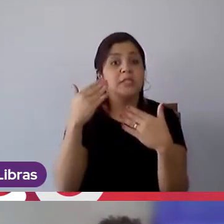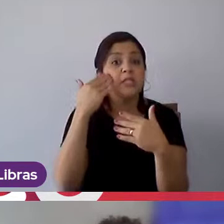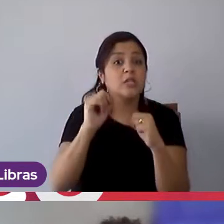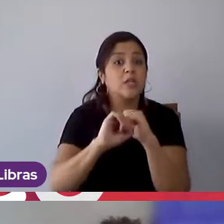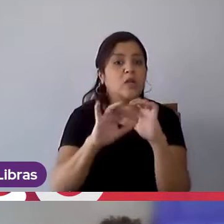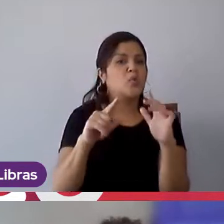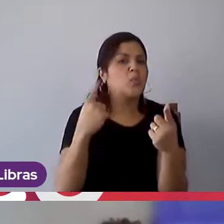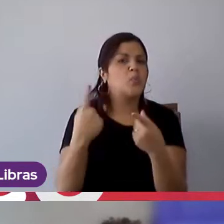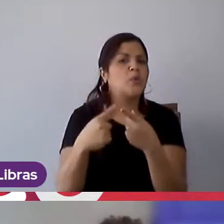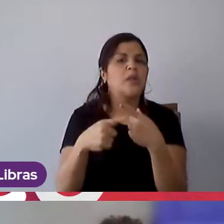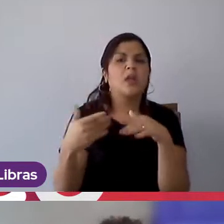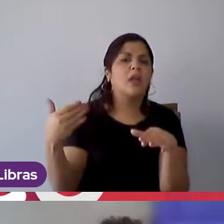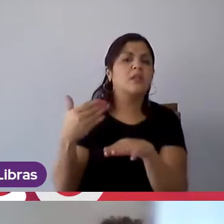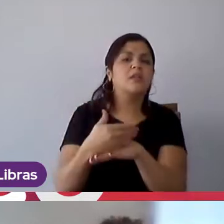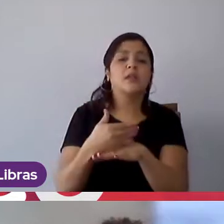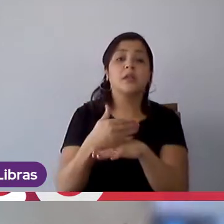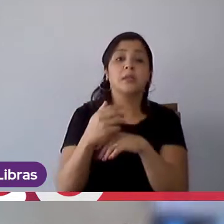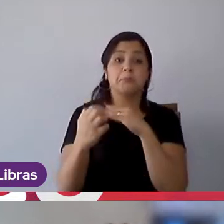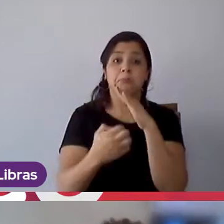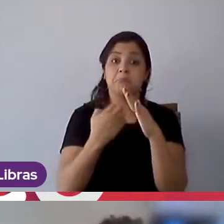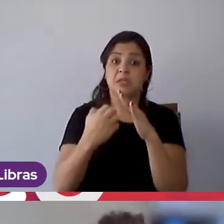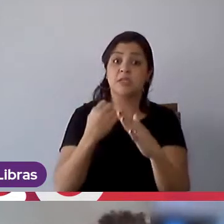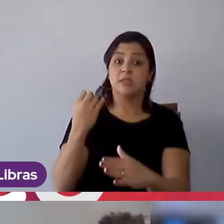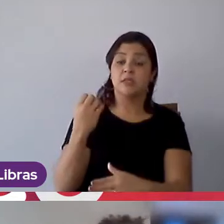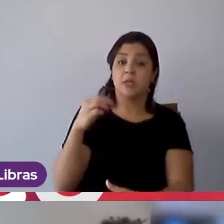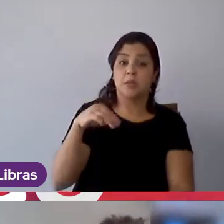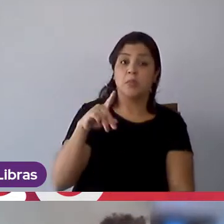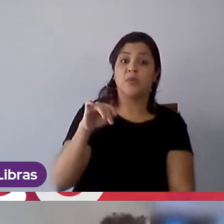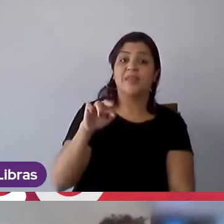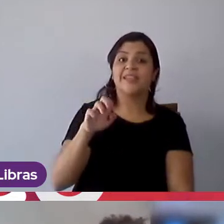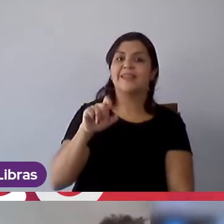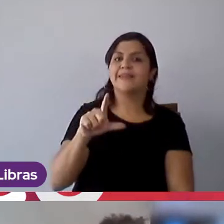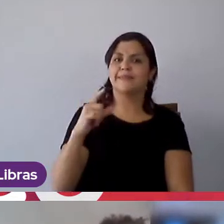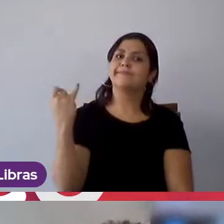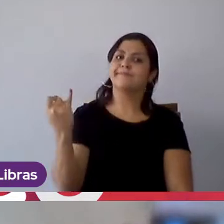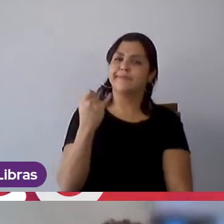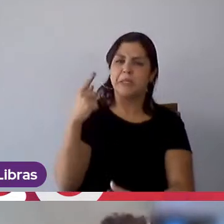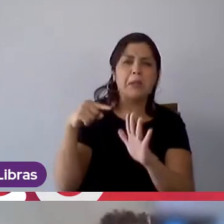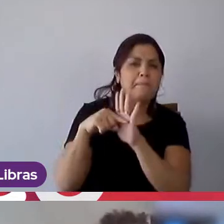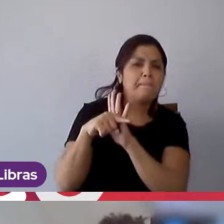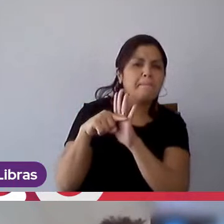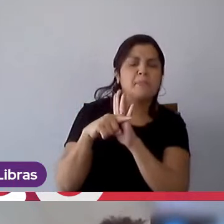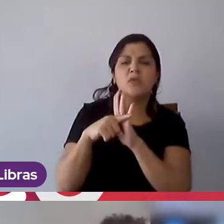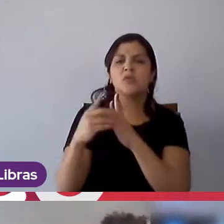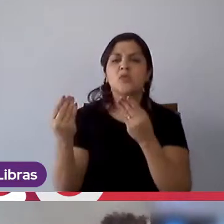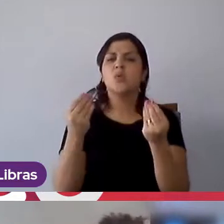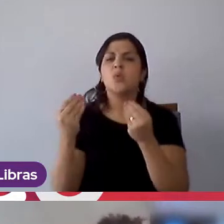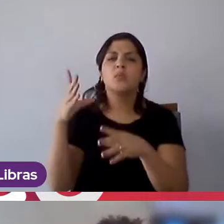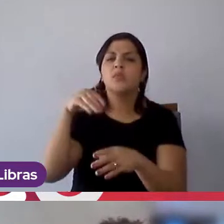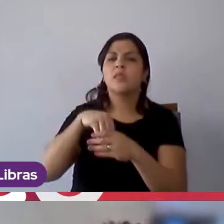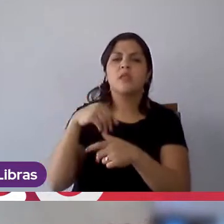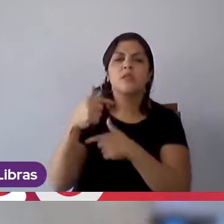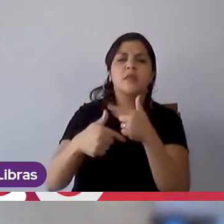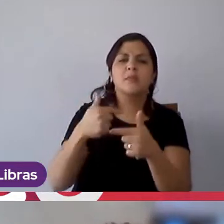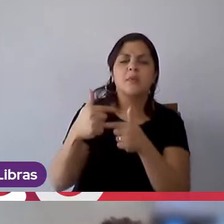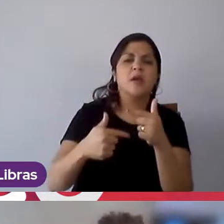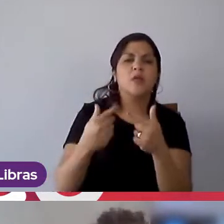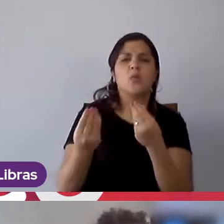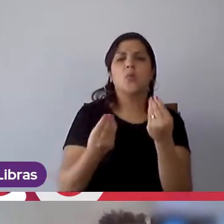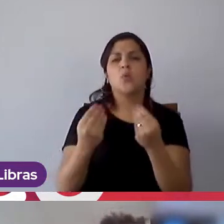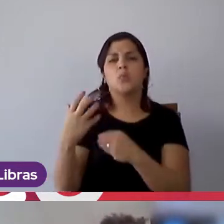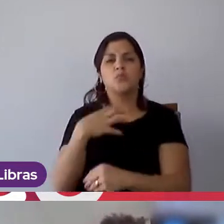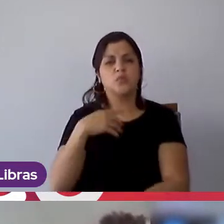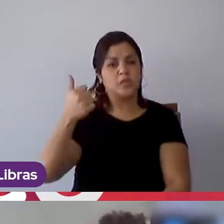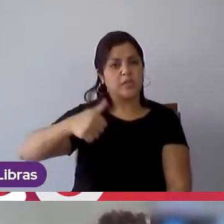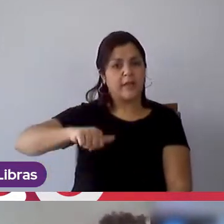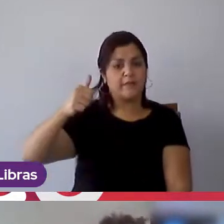que vocês querem estar na mão delícia, porque é importante, façam pesquisas de como é estar na mão delícia, pesquisas, vem avaliações